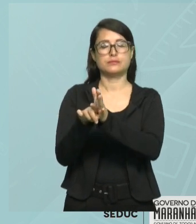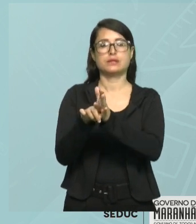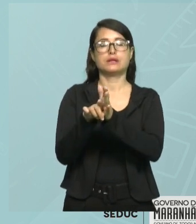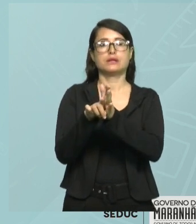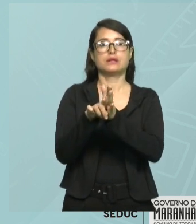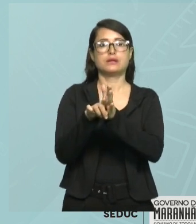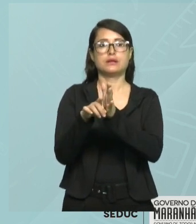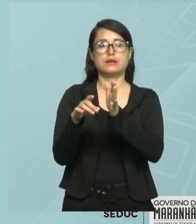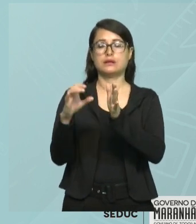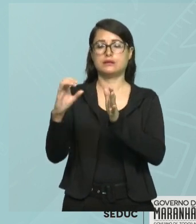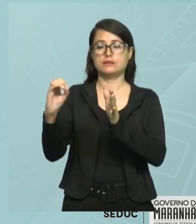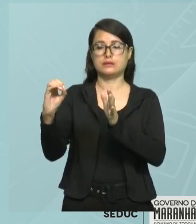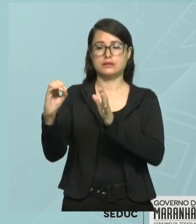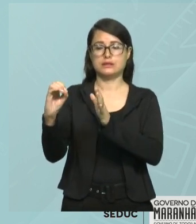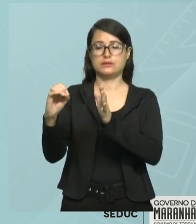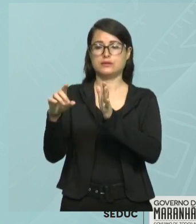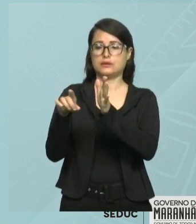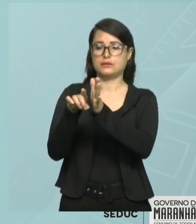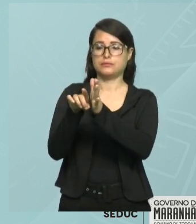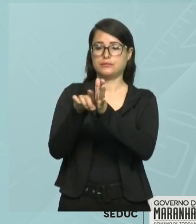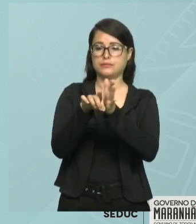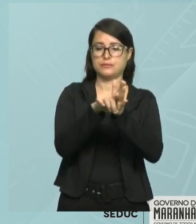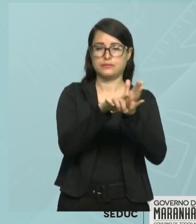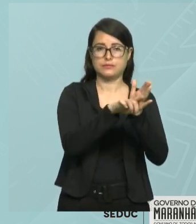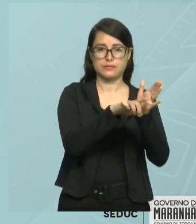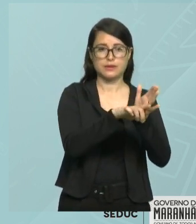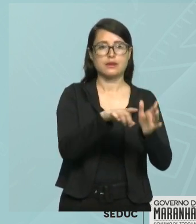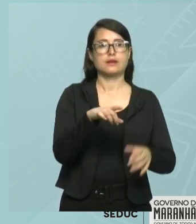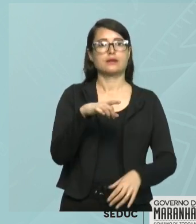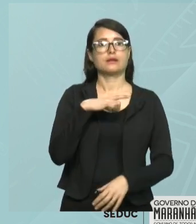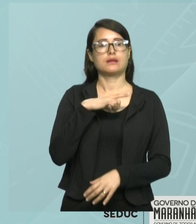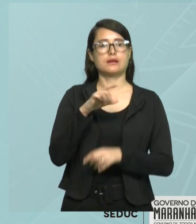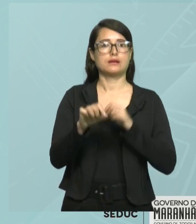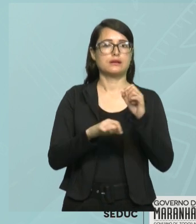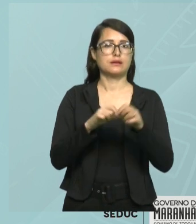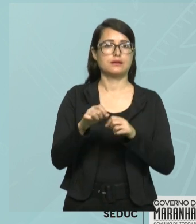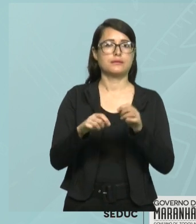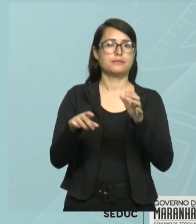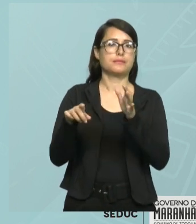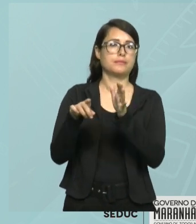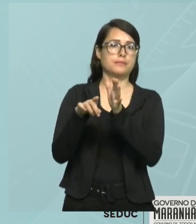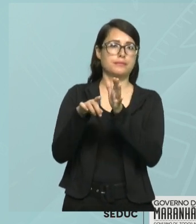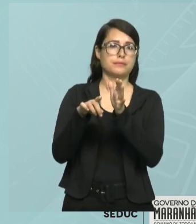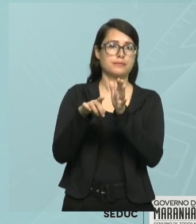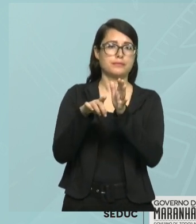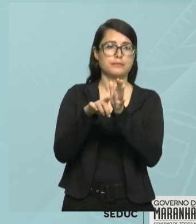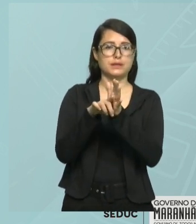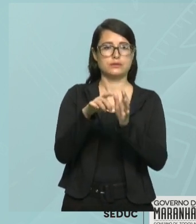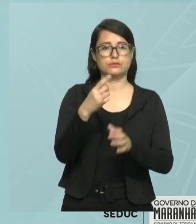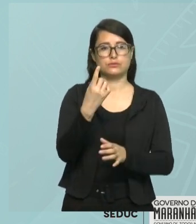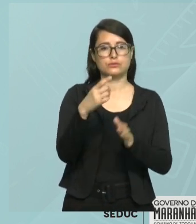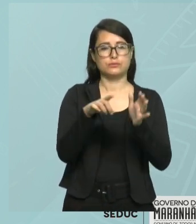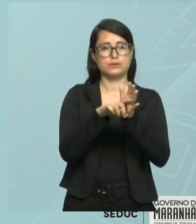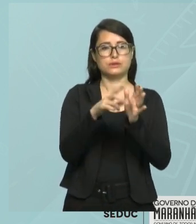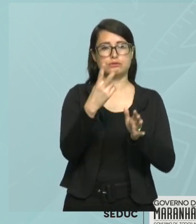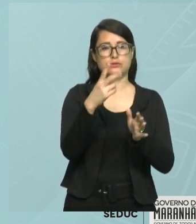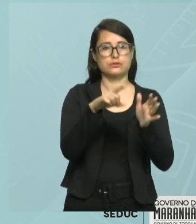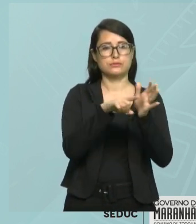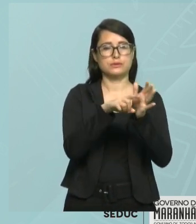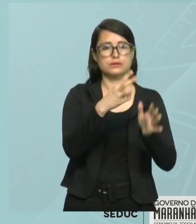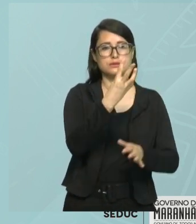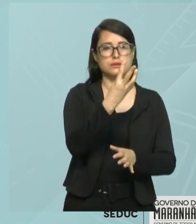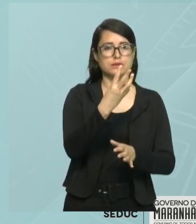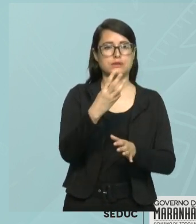0. Então, eu tenho o menos 1, menos 2, menos 3, menos 4, e assim sucessivamente. Eu tenho também os positivos,